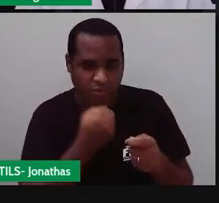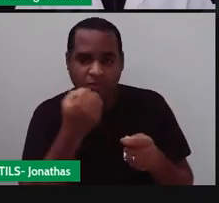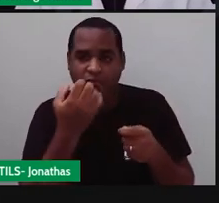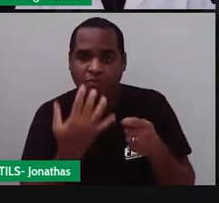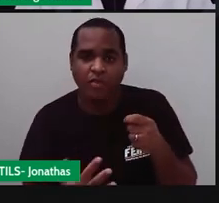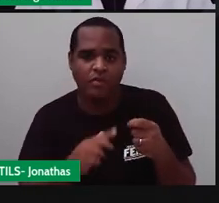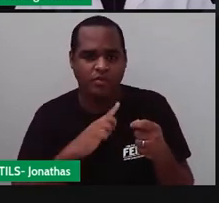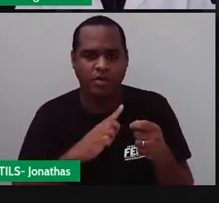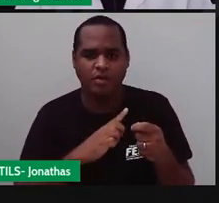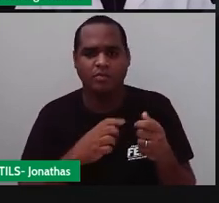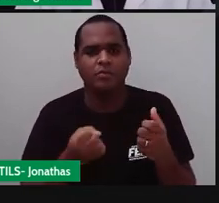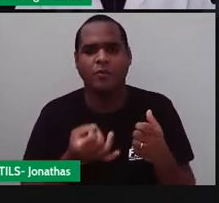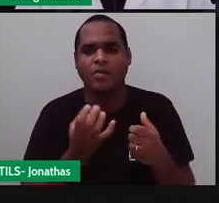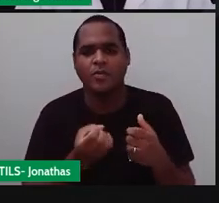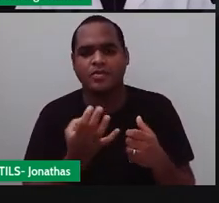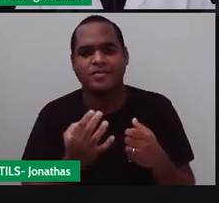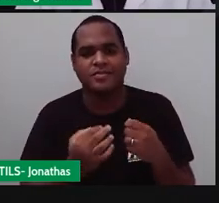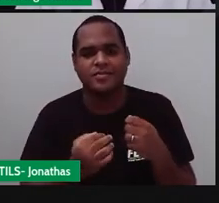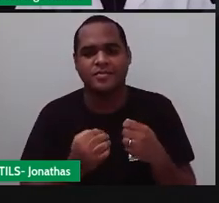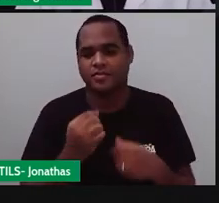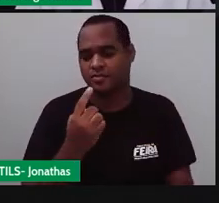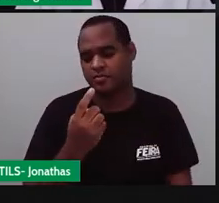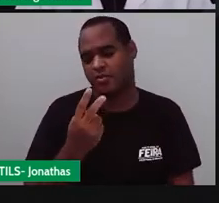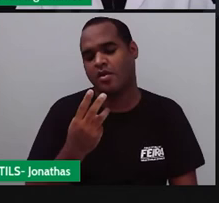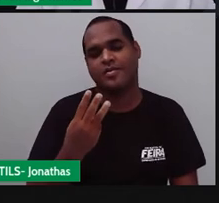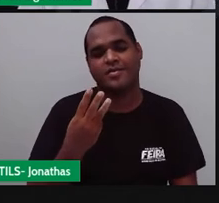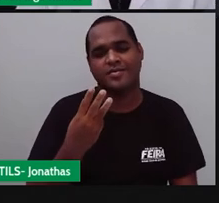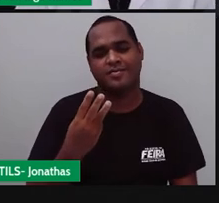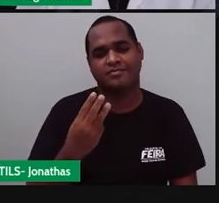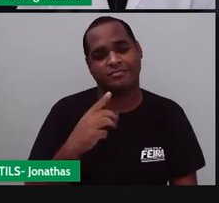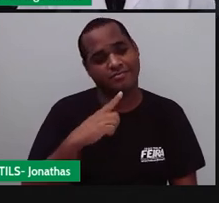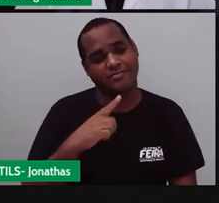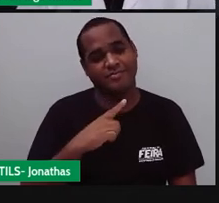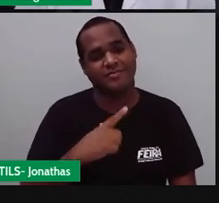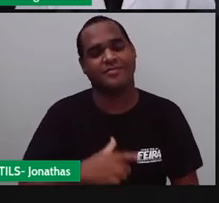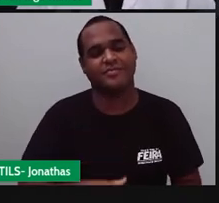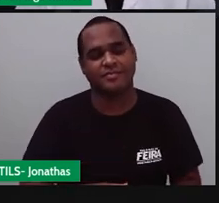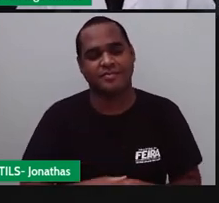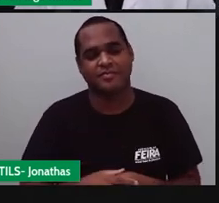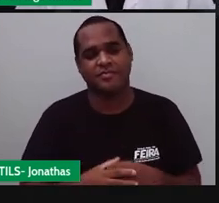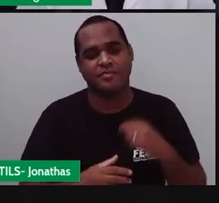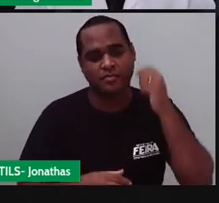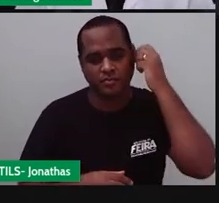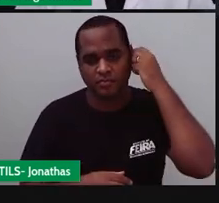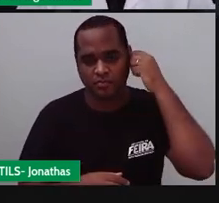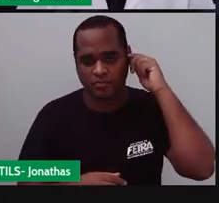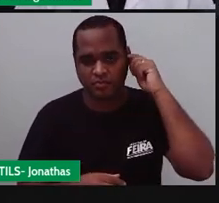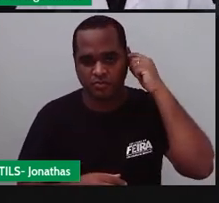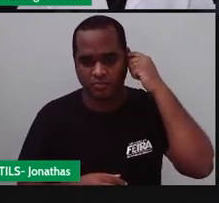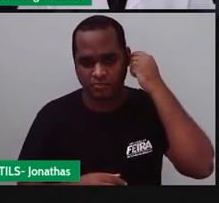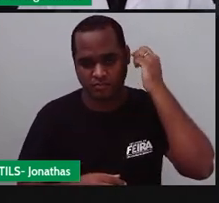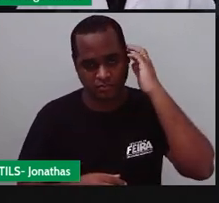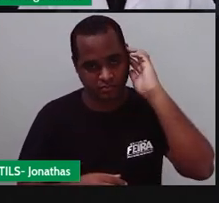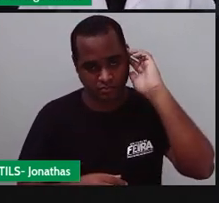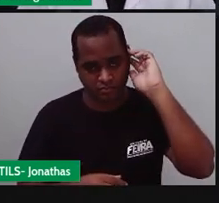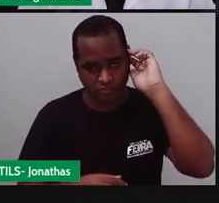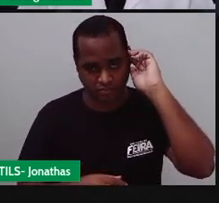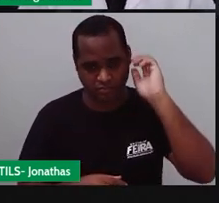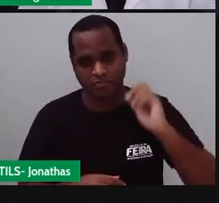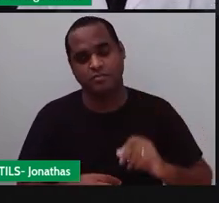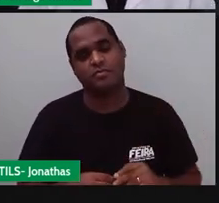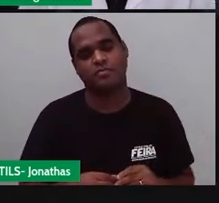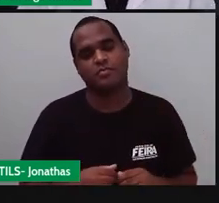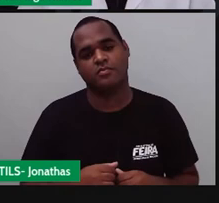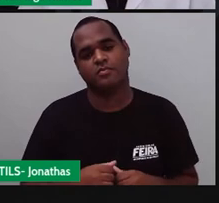vírgula quantos algarismos um dois três se tem três algarismos depois da vírgula quem é que